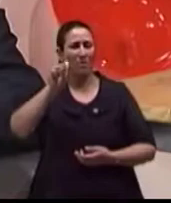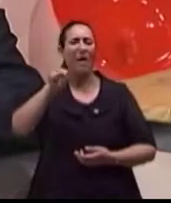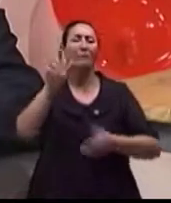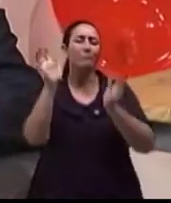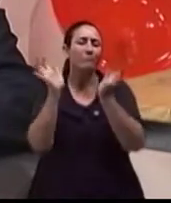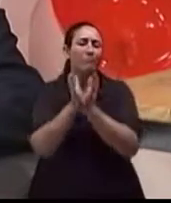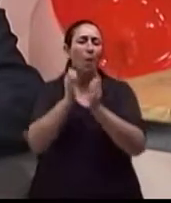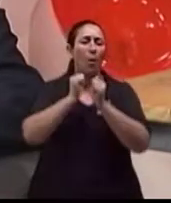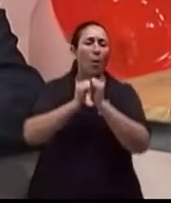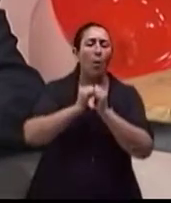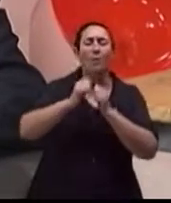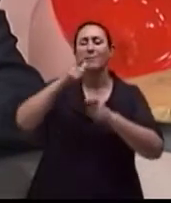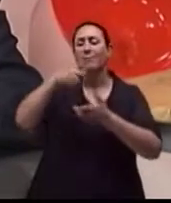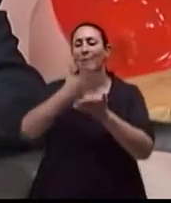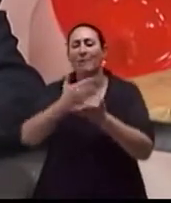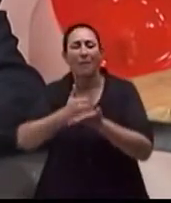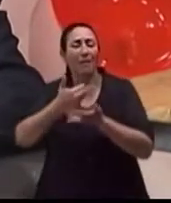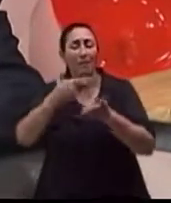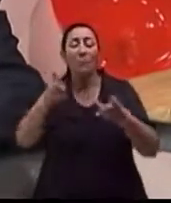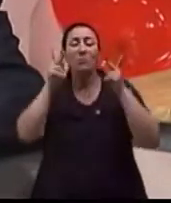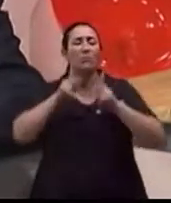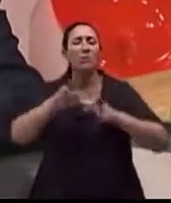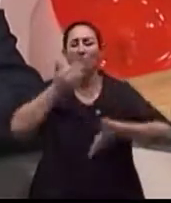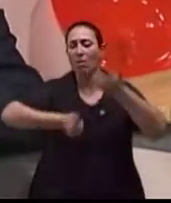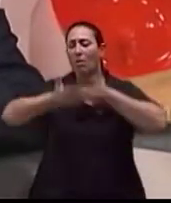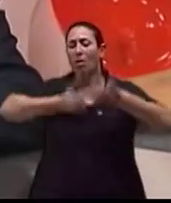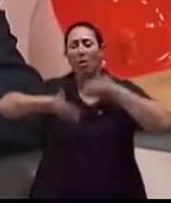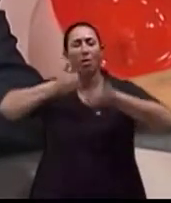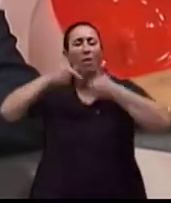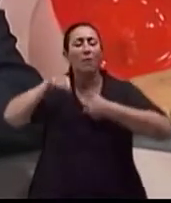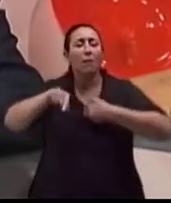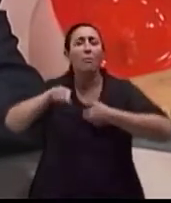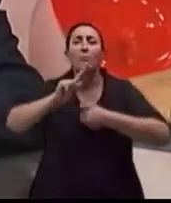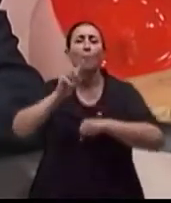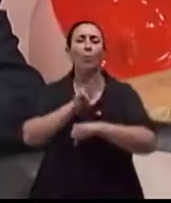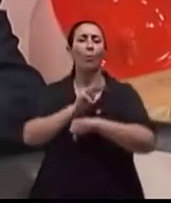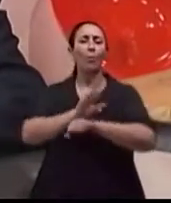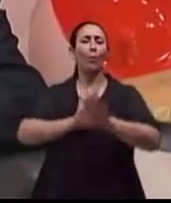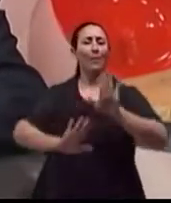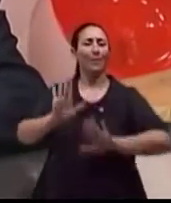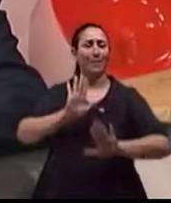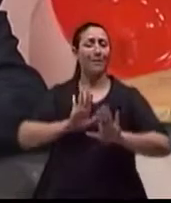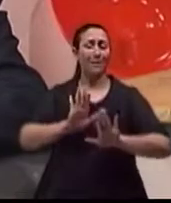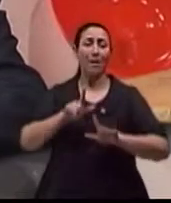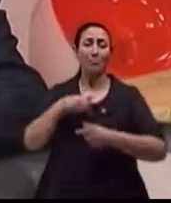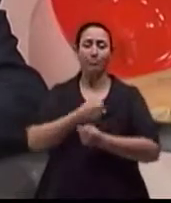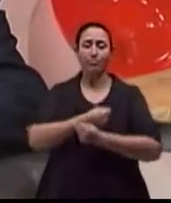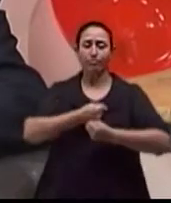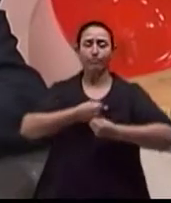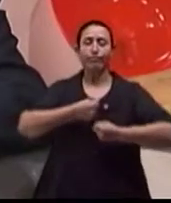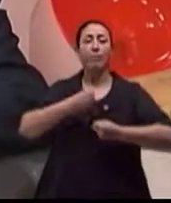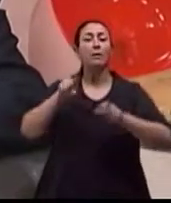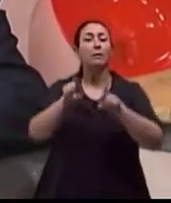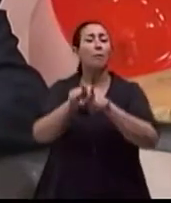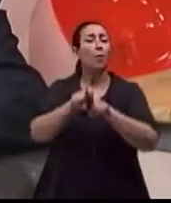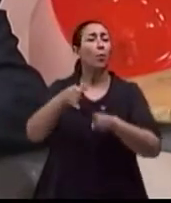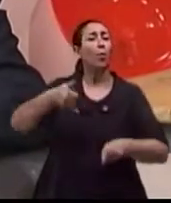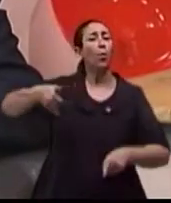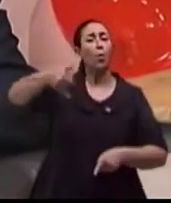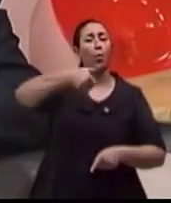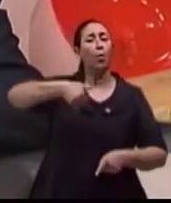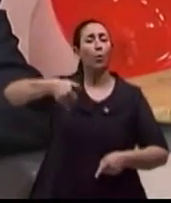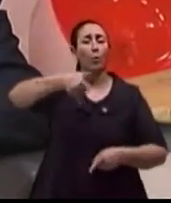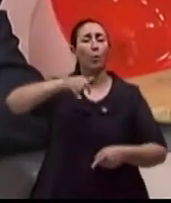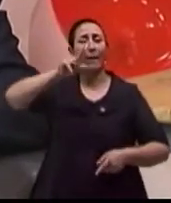indicando o aumento do risco de câncer de diversas áreas e também o aumento da gordura central, que é